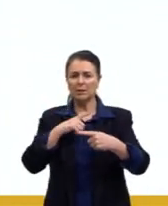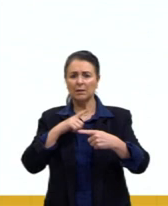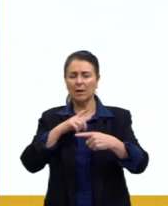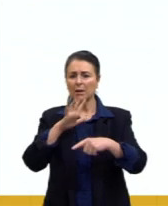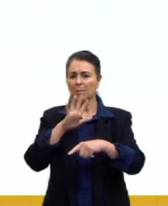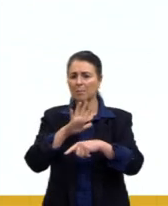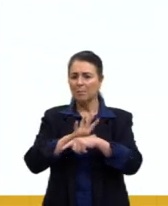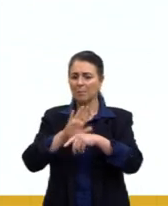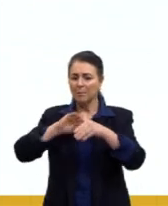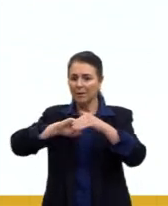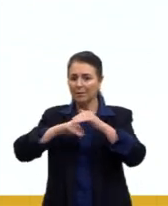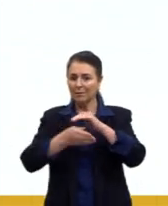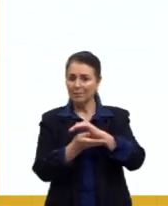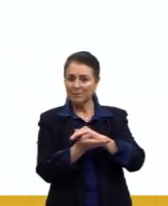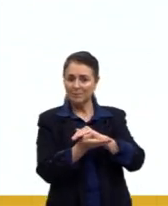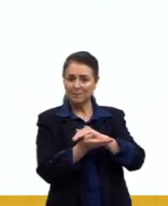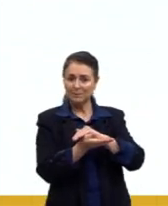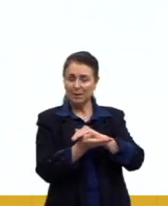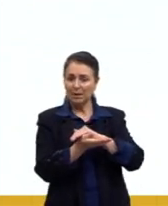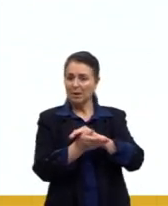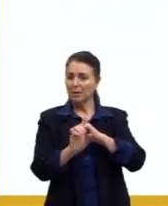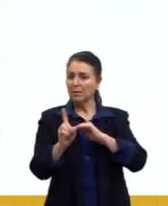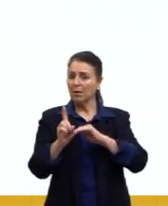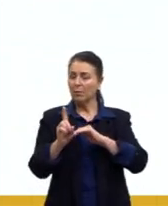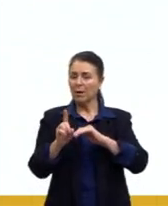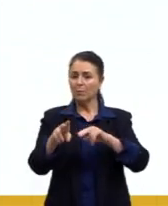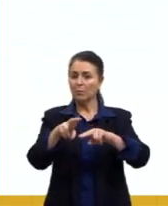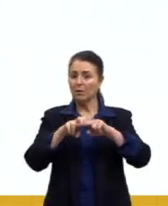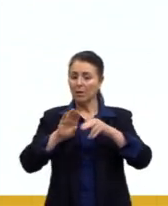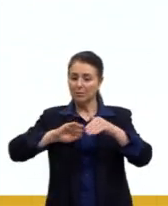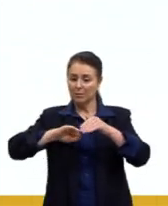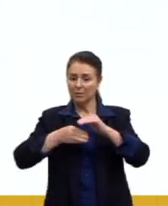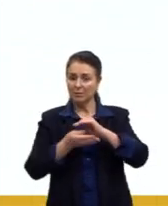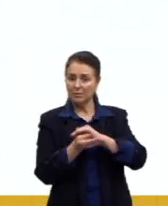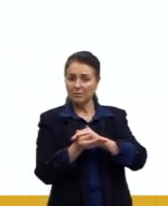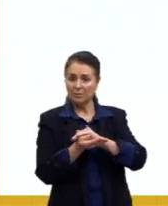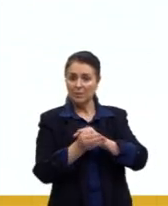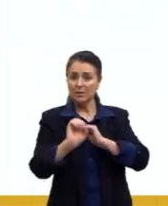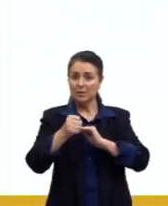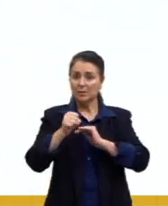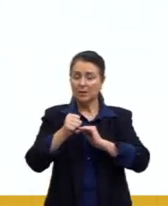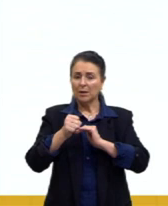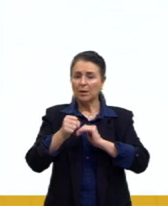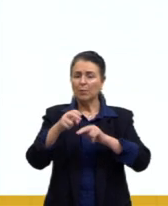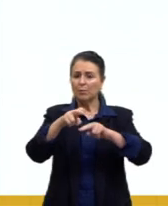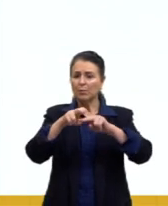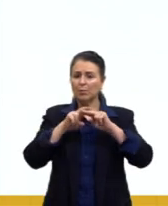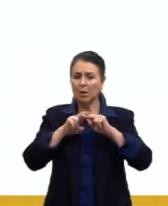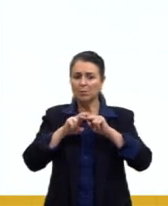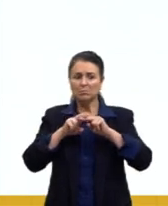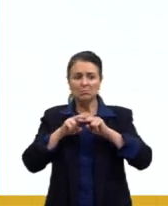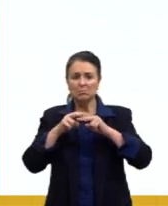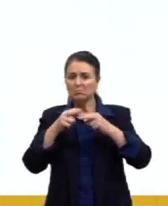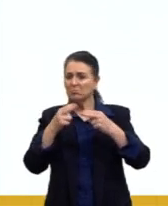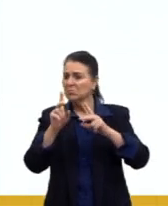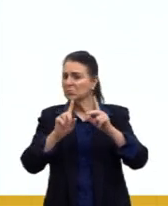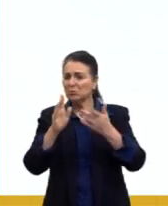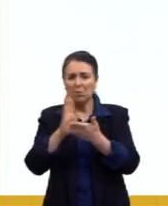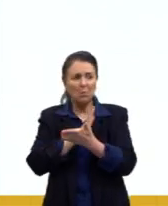sucesso adaptativo, né? Não é através da adaptação. E sim, gente, através do acaso mesmo,